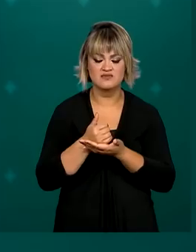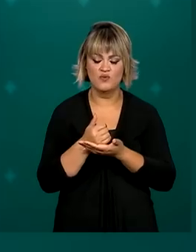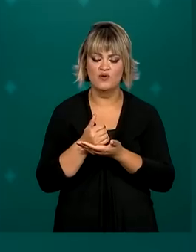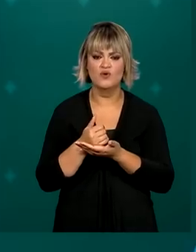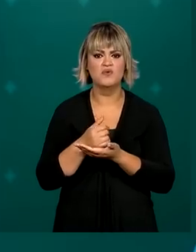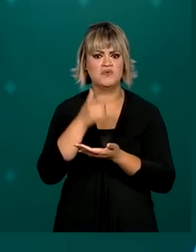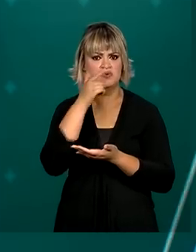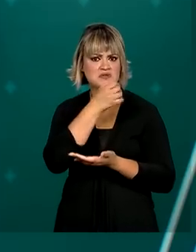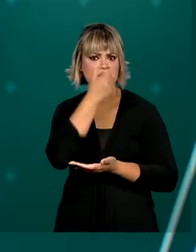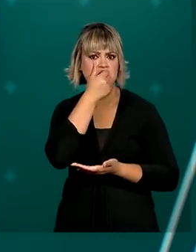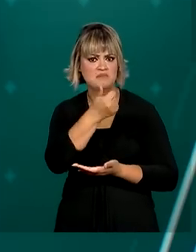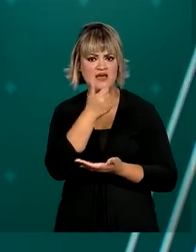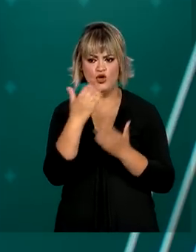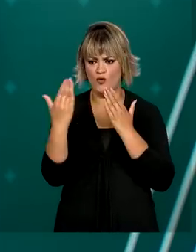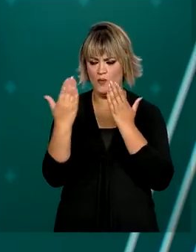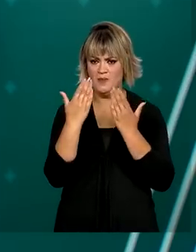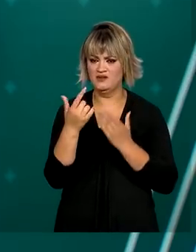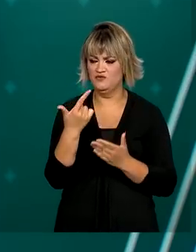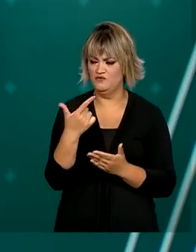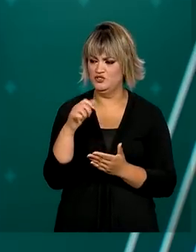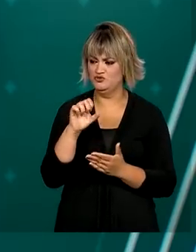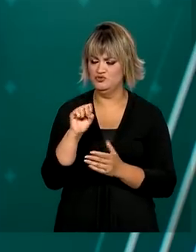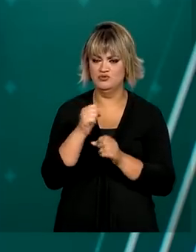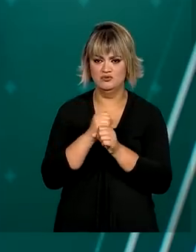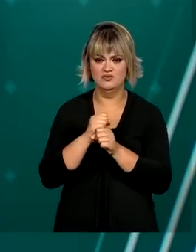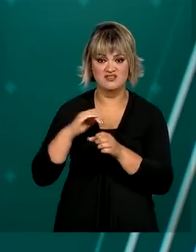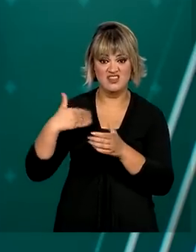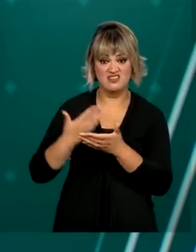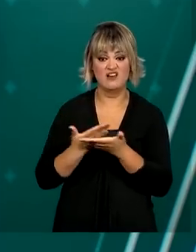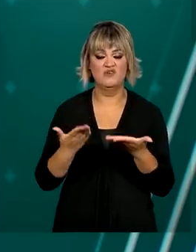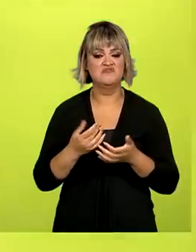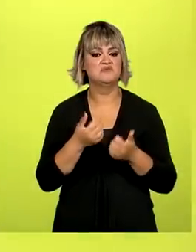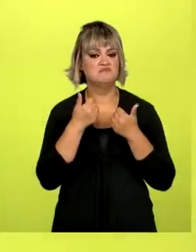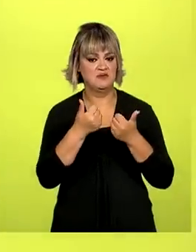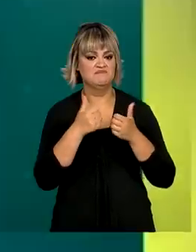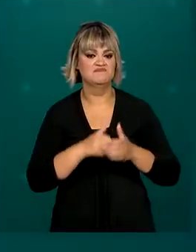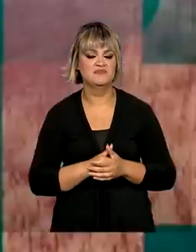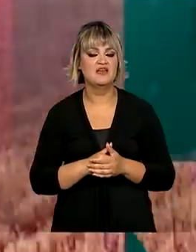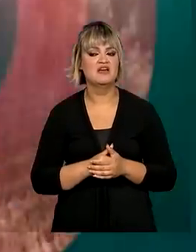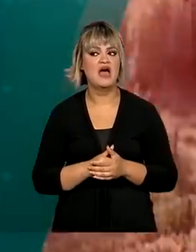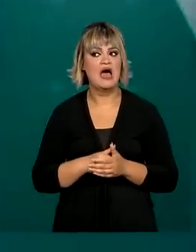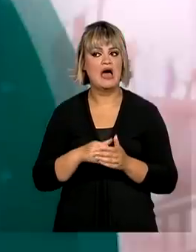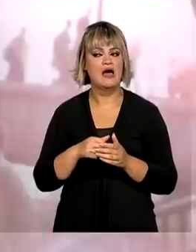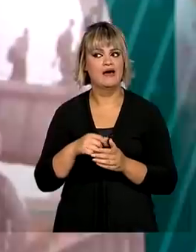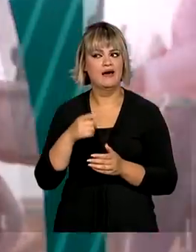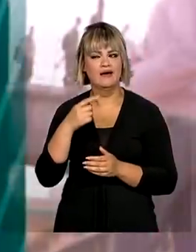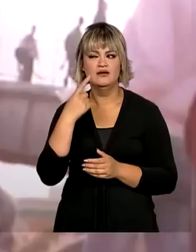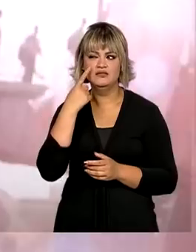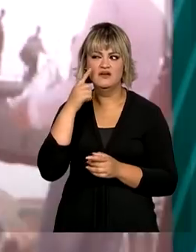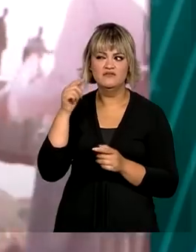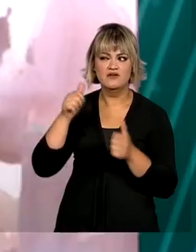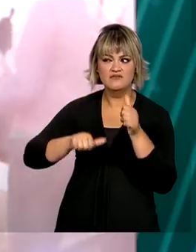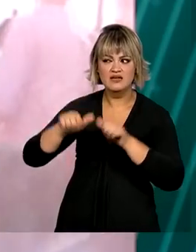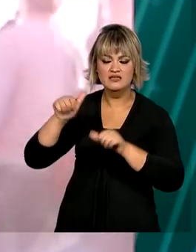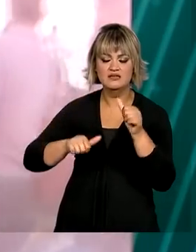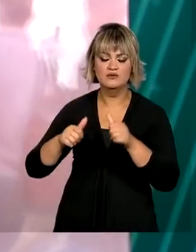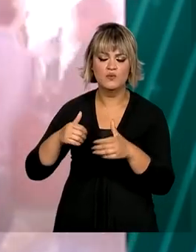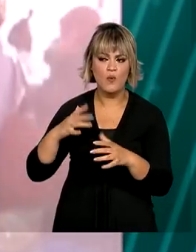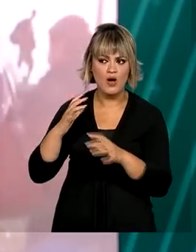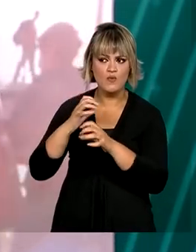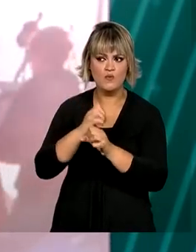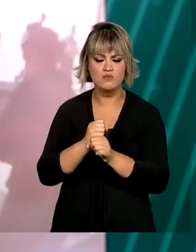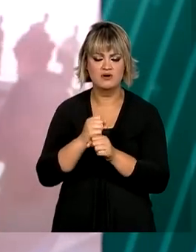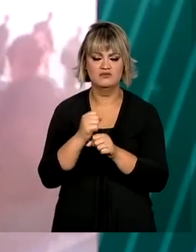maior para o mês nos últimos 28 anos. Segundo a Receita Federal, a tendência também é observada no acumulado